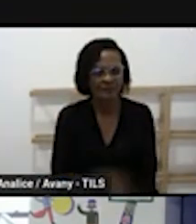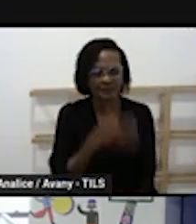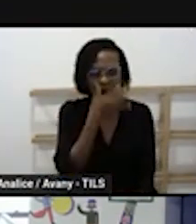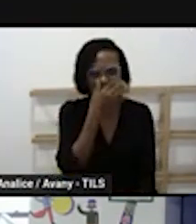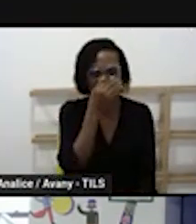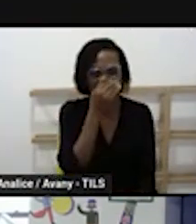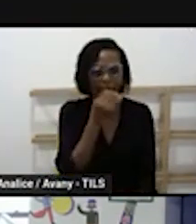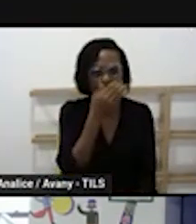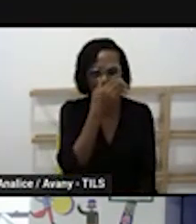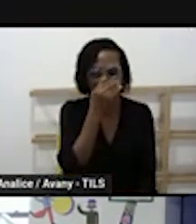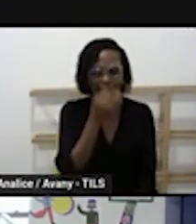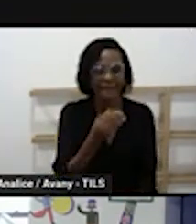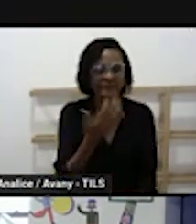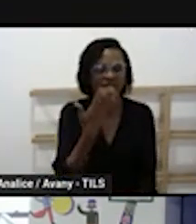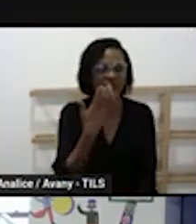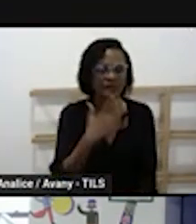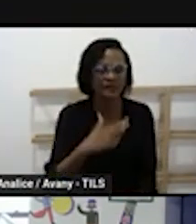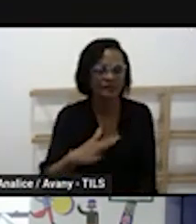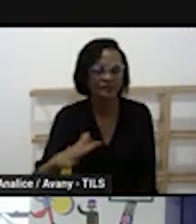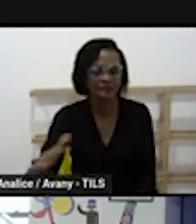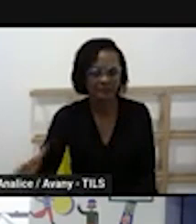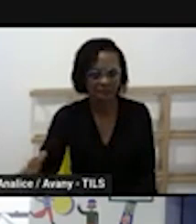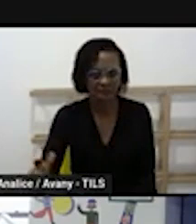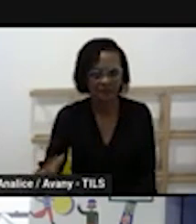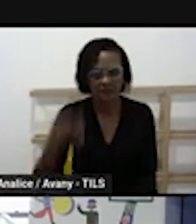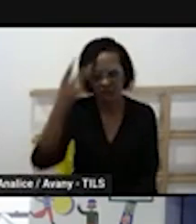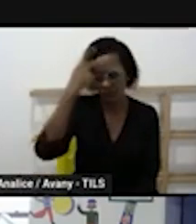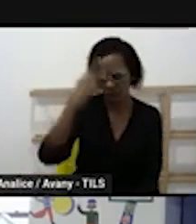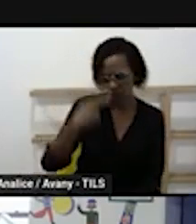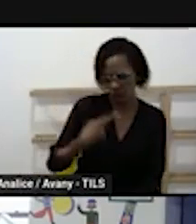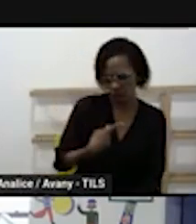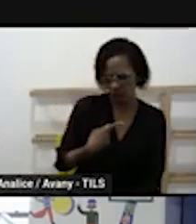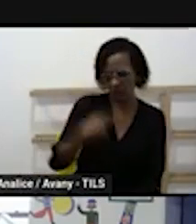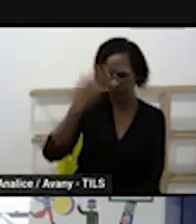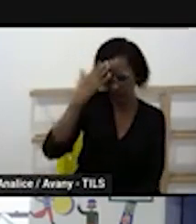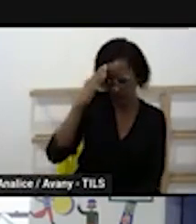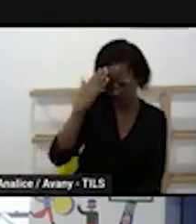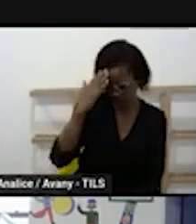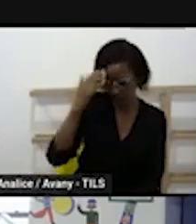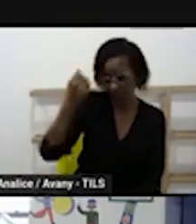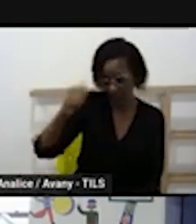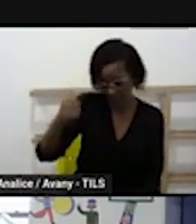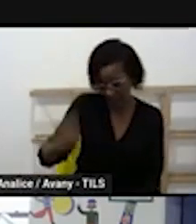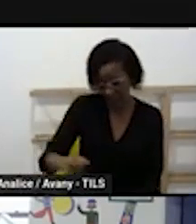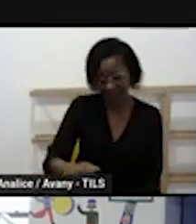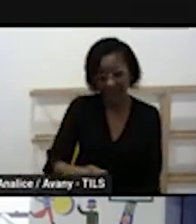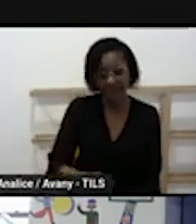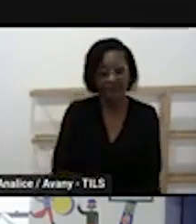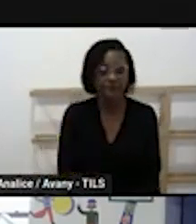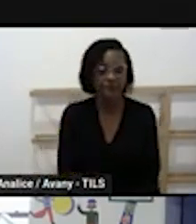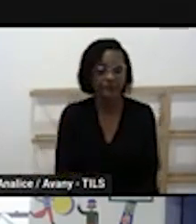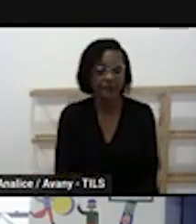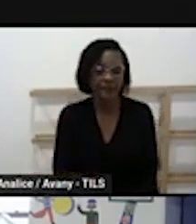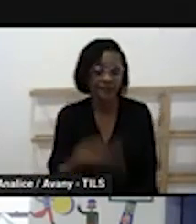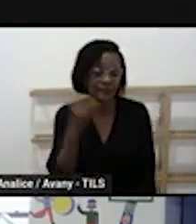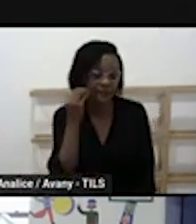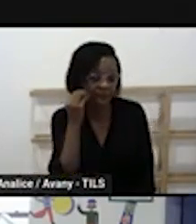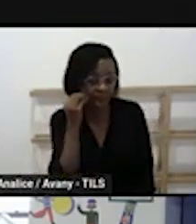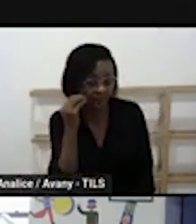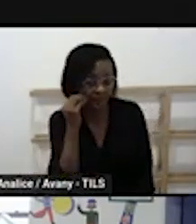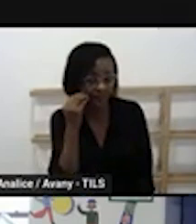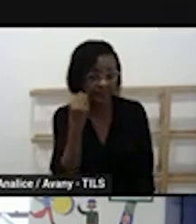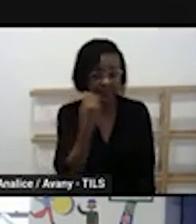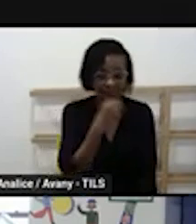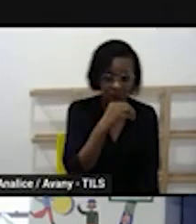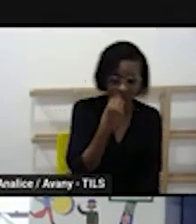a criança ser agente do seu processo de aprendizagem exatamente Patrícia a gente precisa trazer essa criança para esse projeto para que ele se envolva para que ele